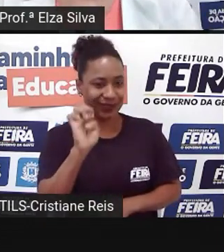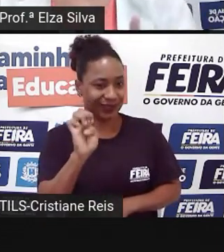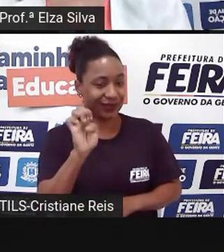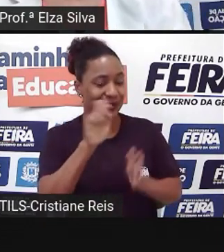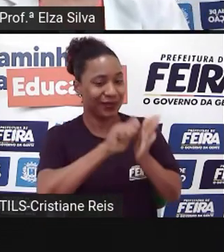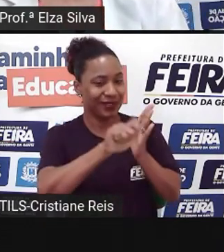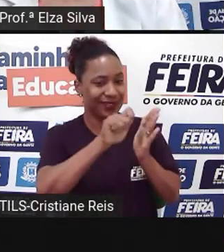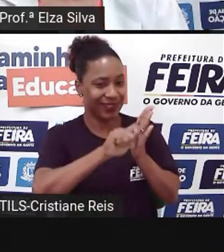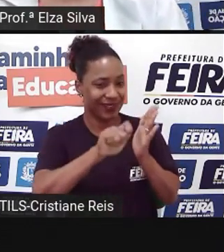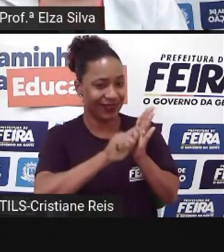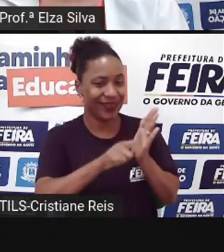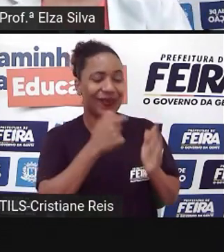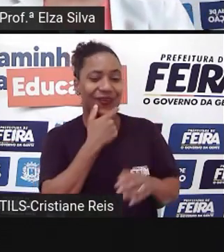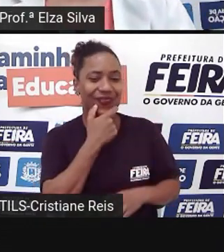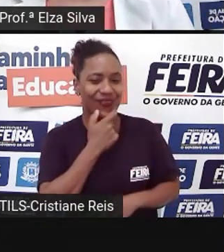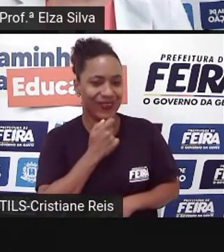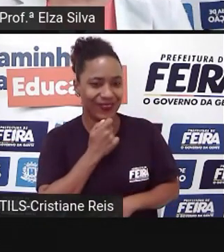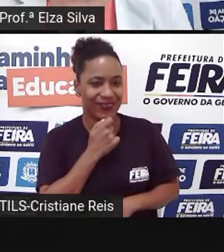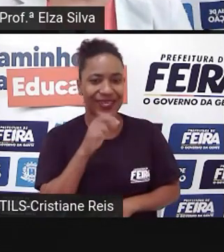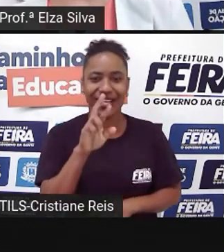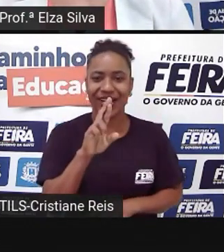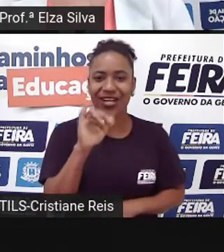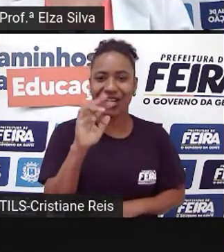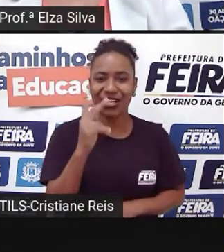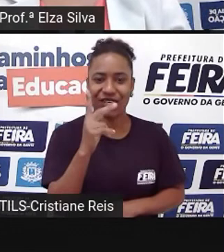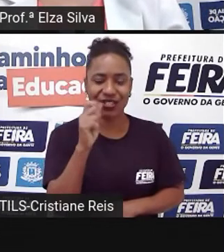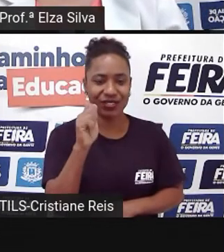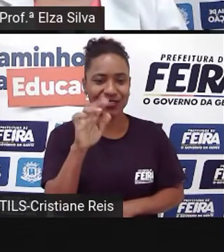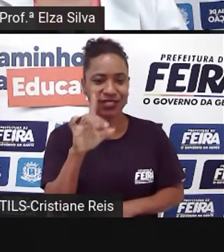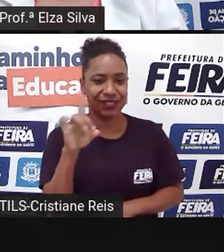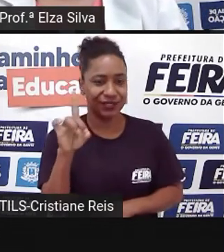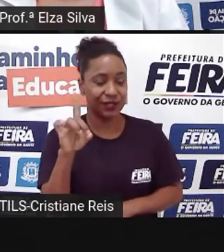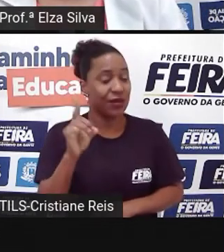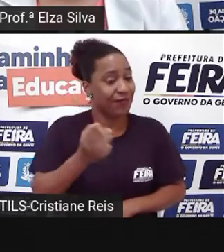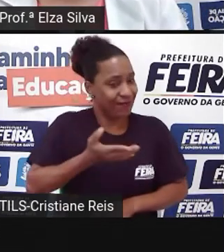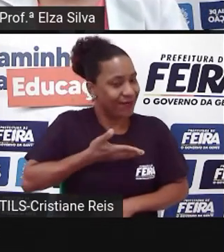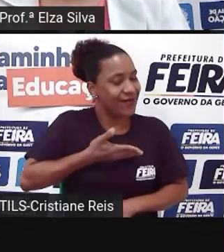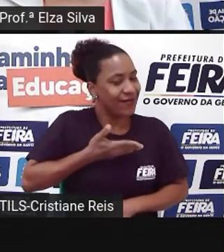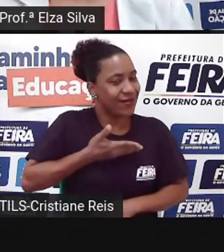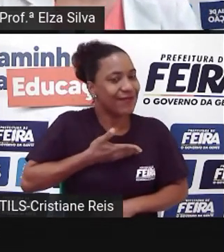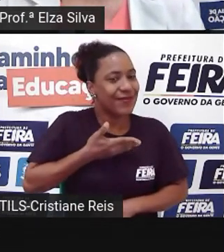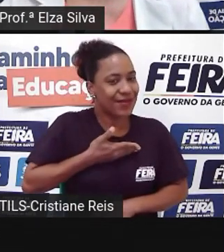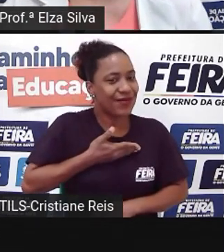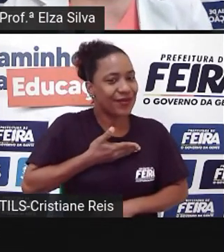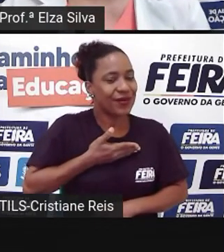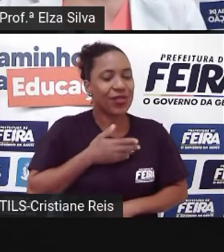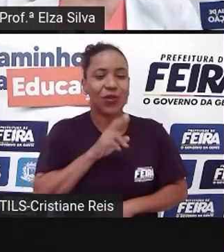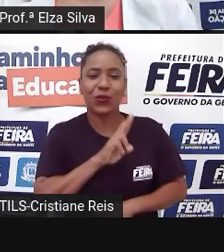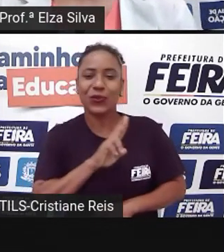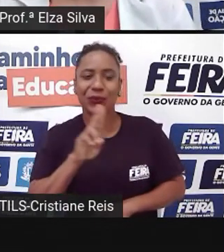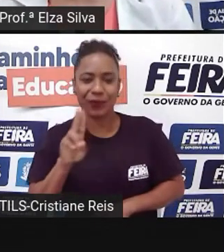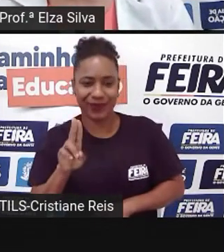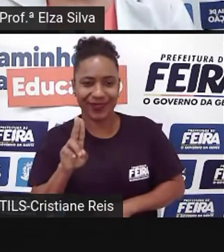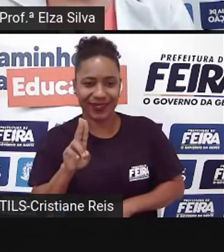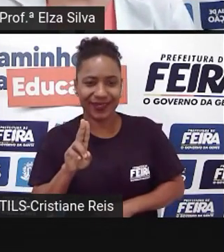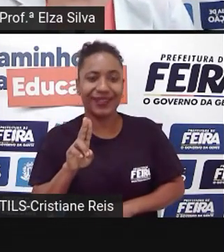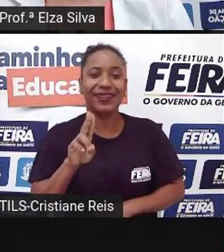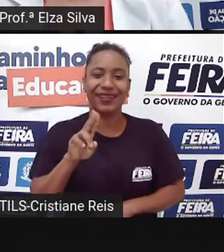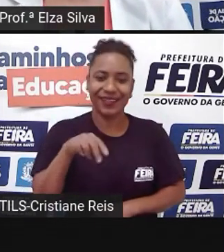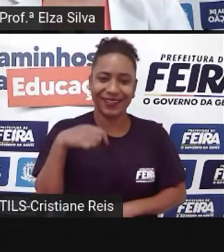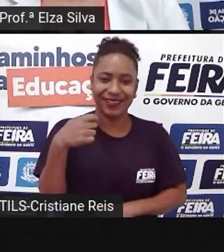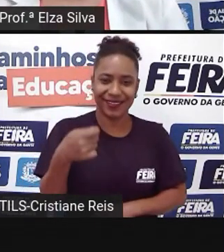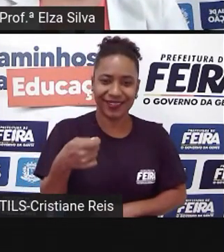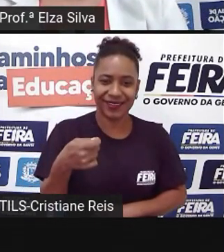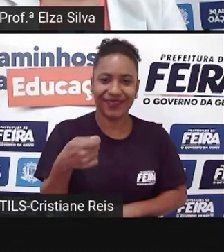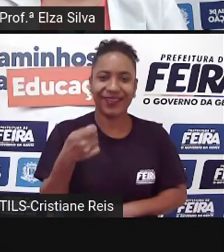Richard Smith é meu amigo His nickname is Rick O apelido dele é Rick He